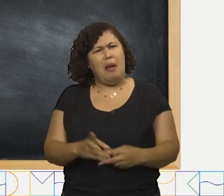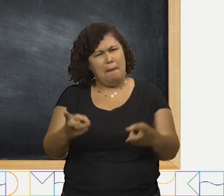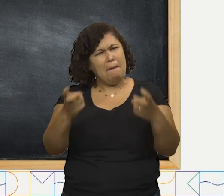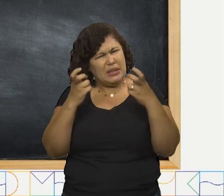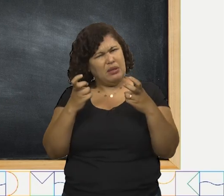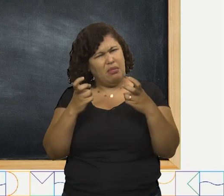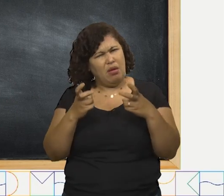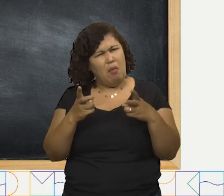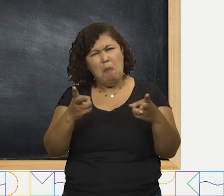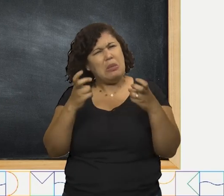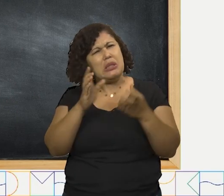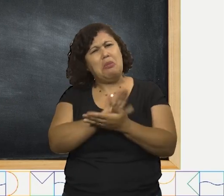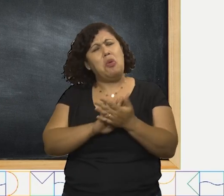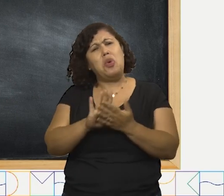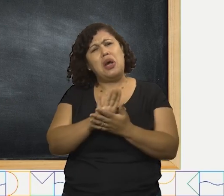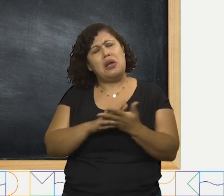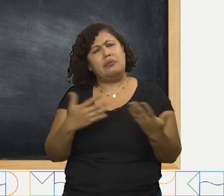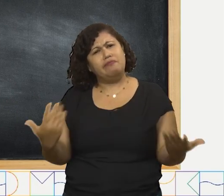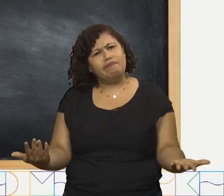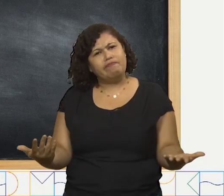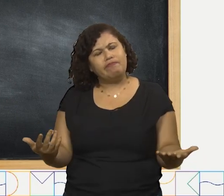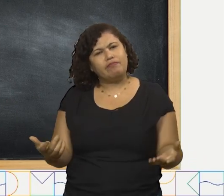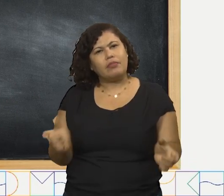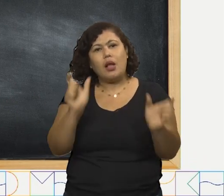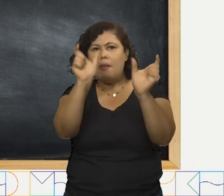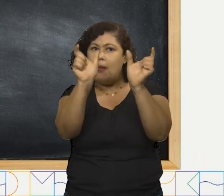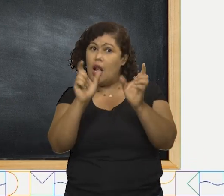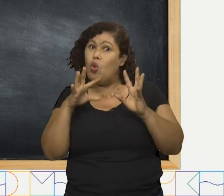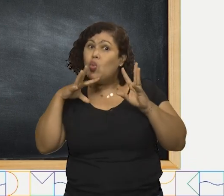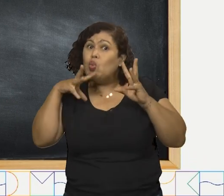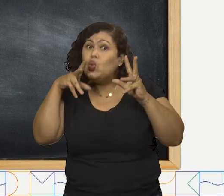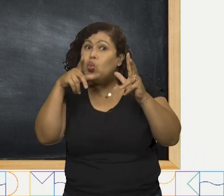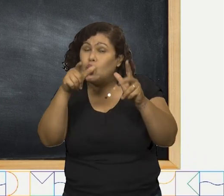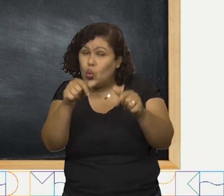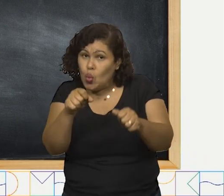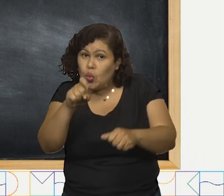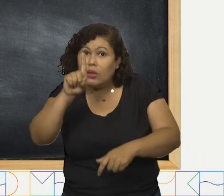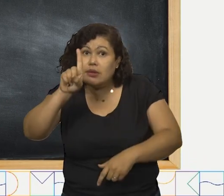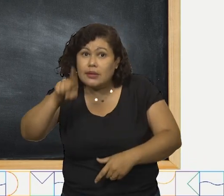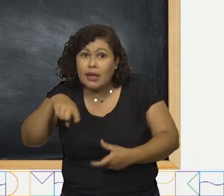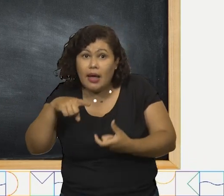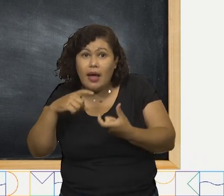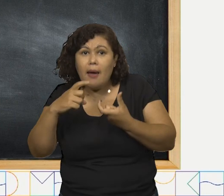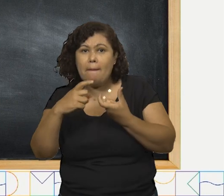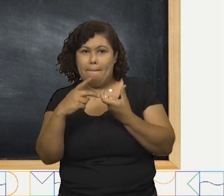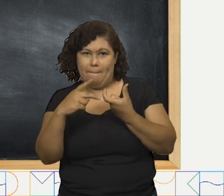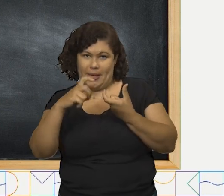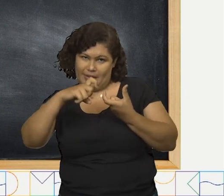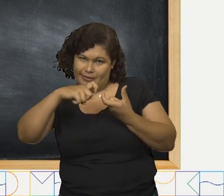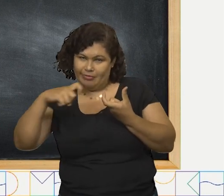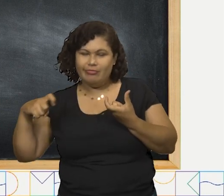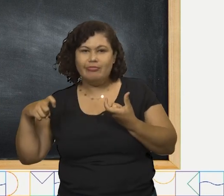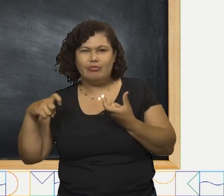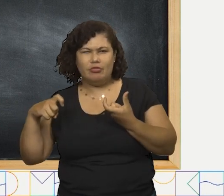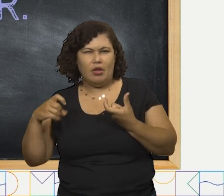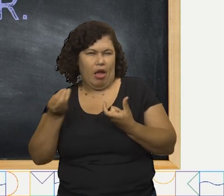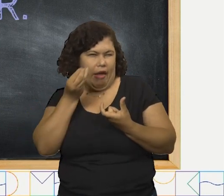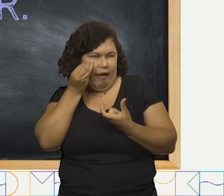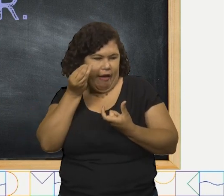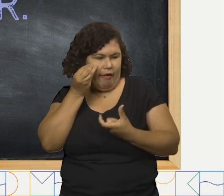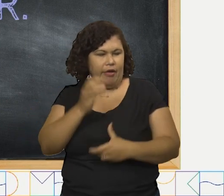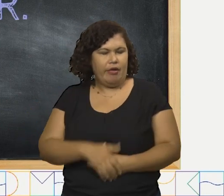Deixa eu te ajudar. Todas essas palavras são paroxítonas. Quer ver?